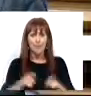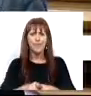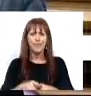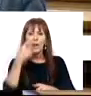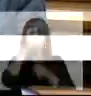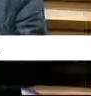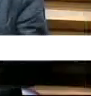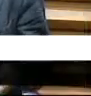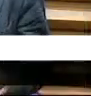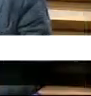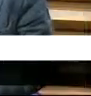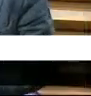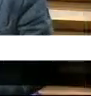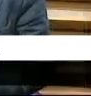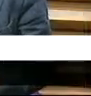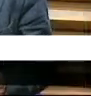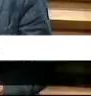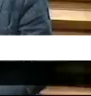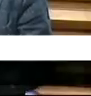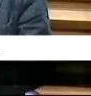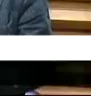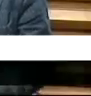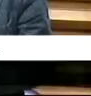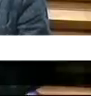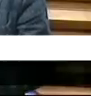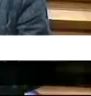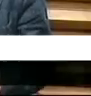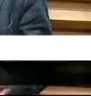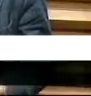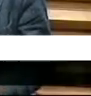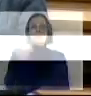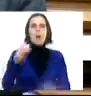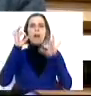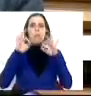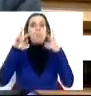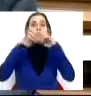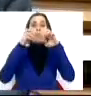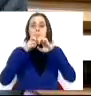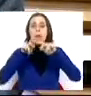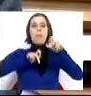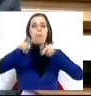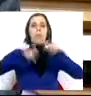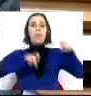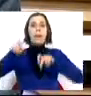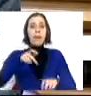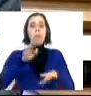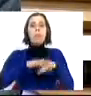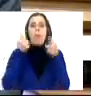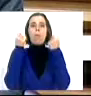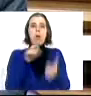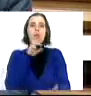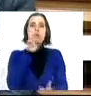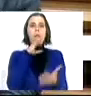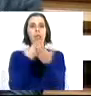Uma população envelhecida e numa região onde a mobilidade é também por si só um problema dada a pouca oferta